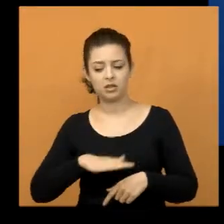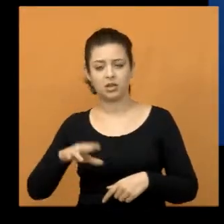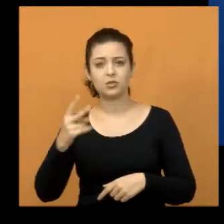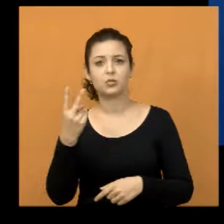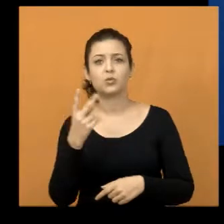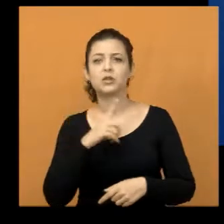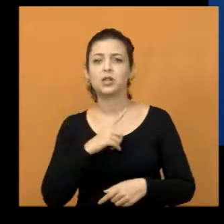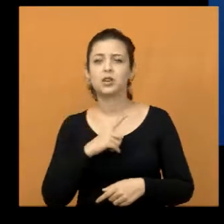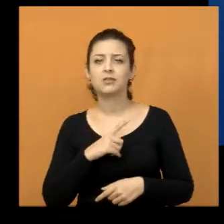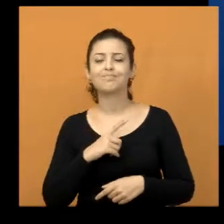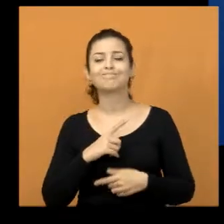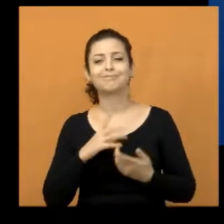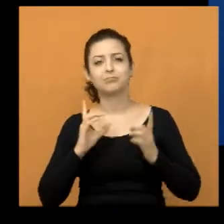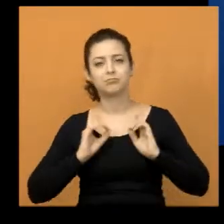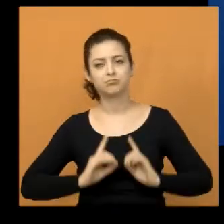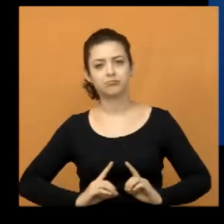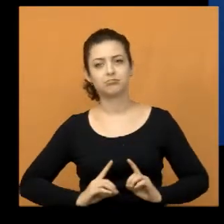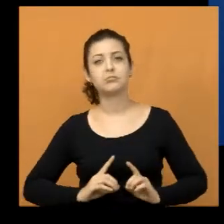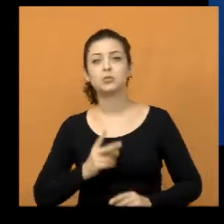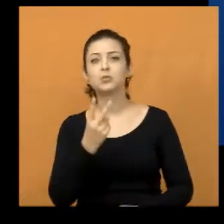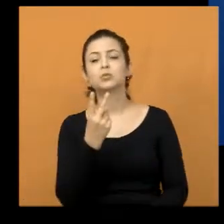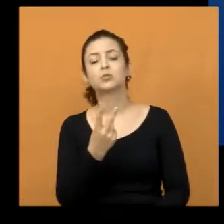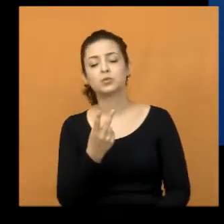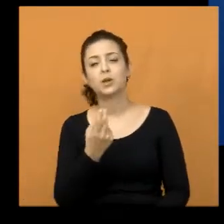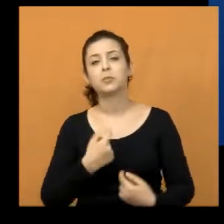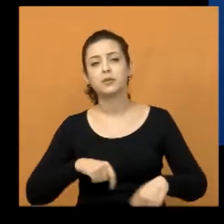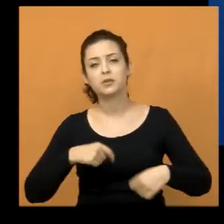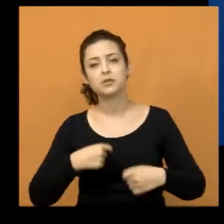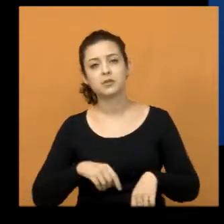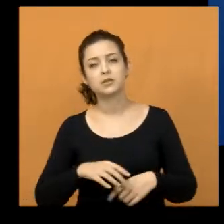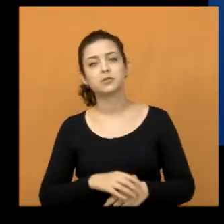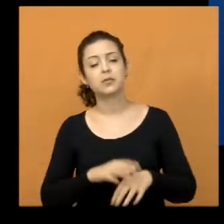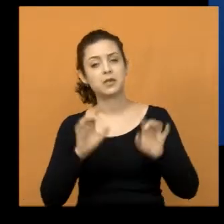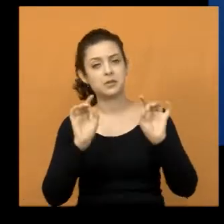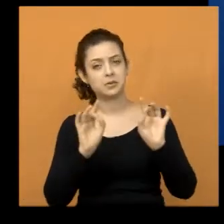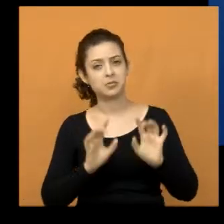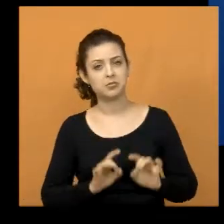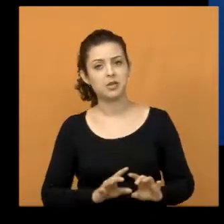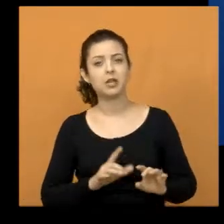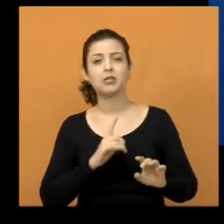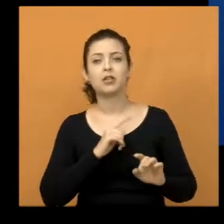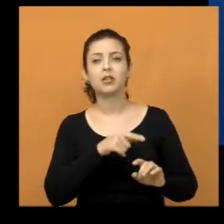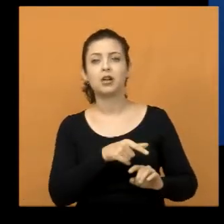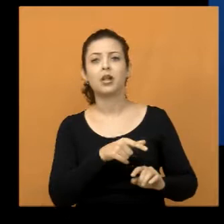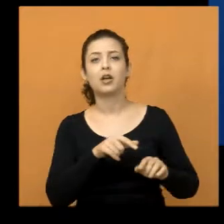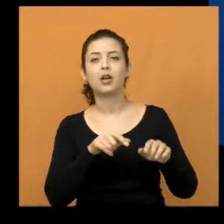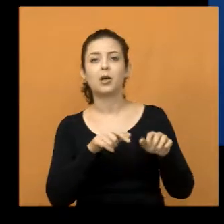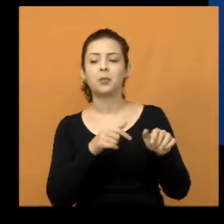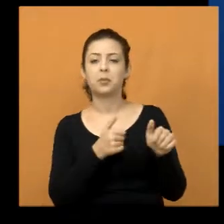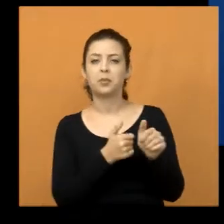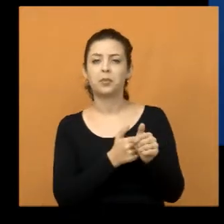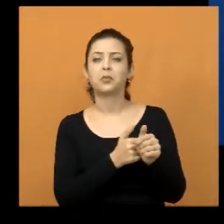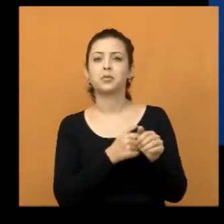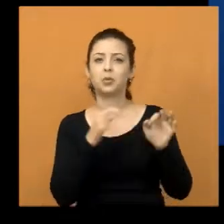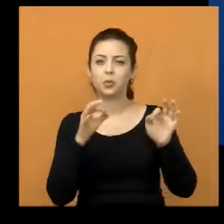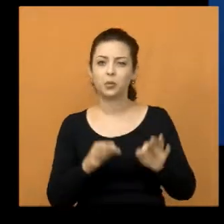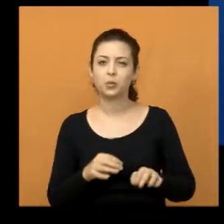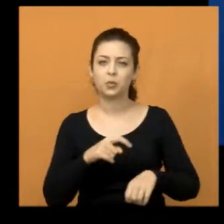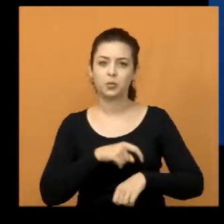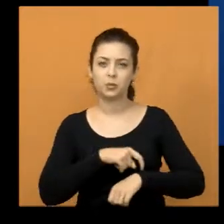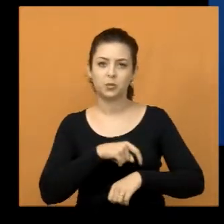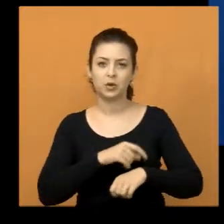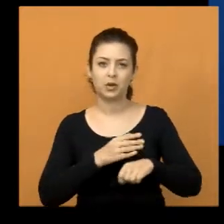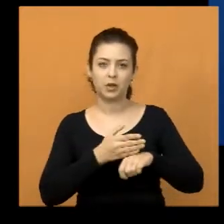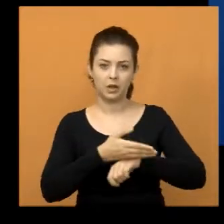no caso, com essa deficiência, nessas necessidades especiais, que eles param no horário de